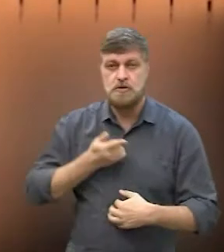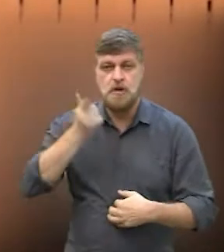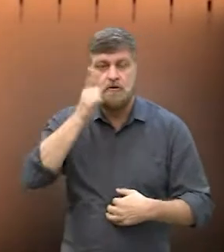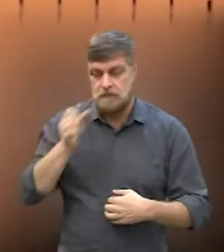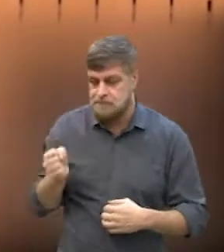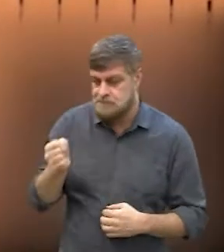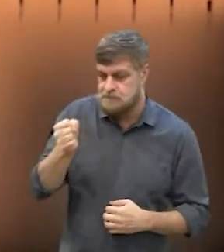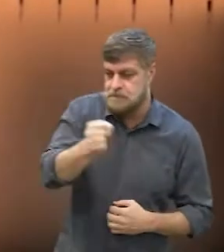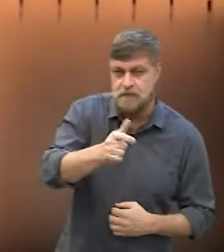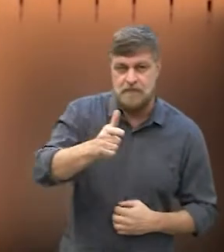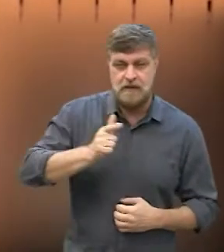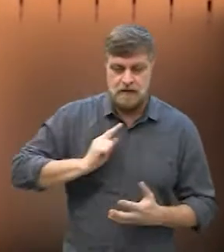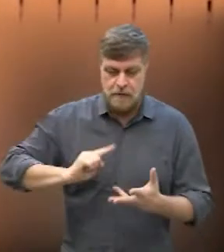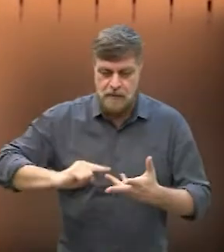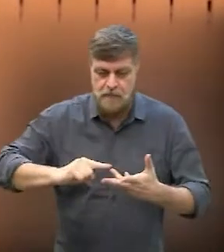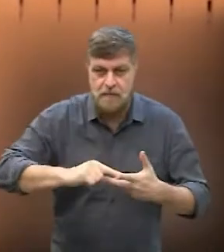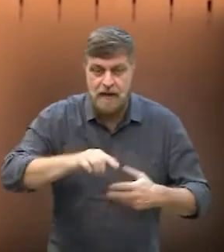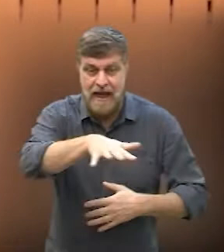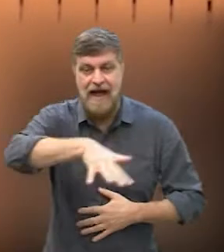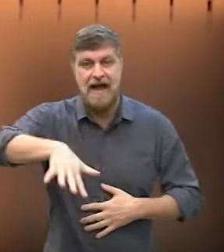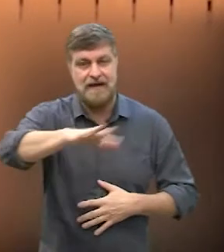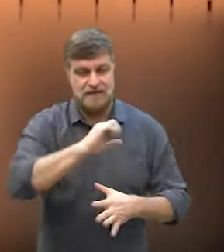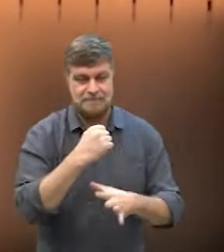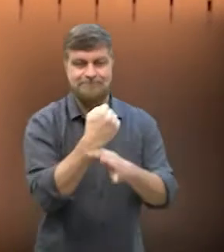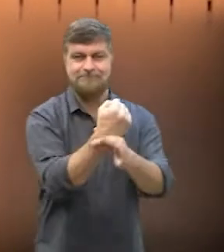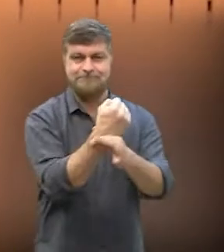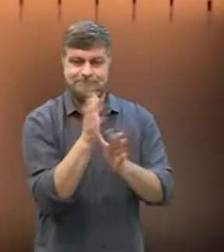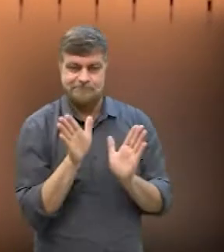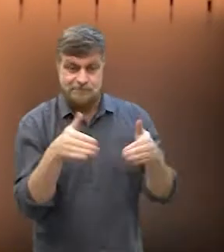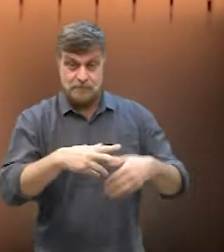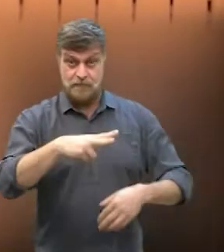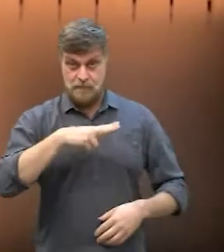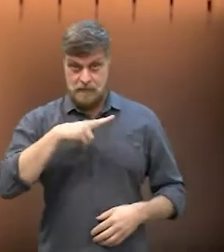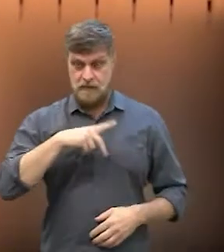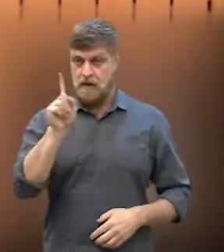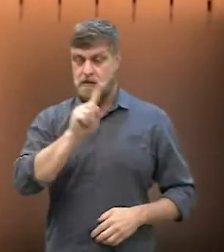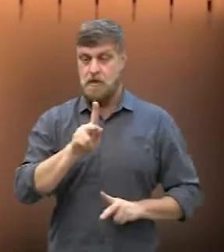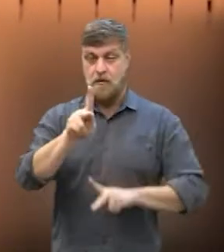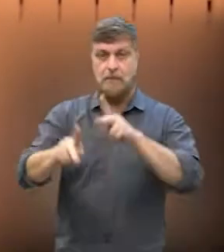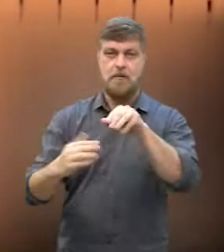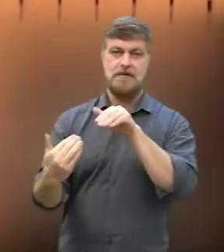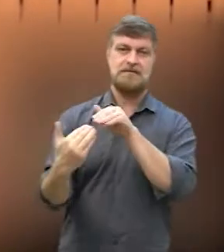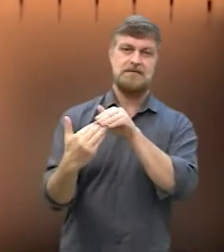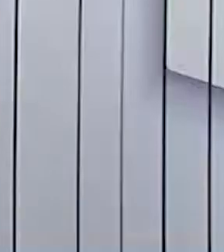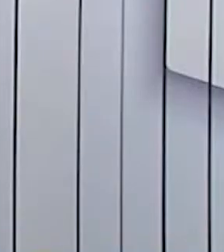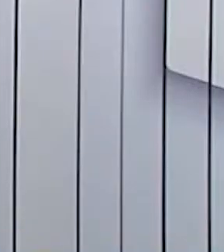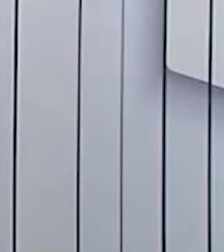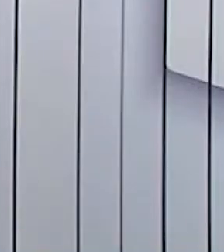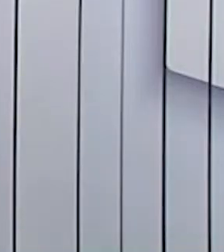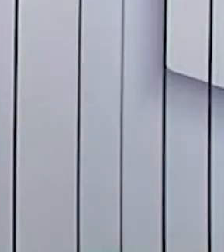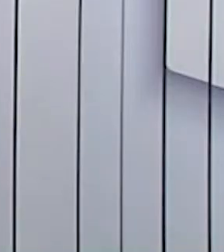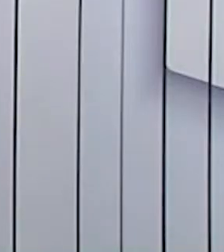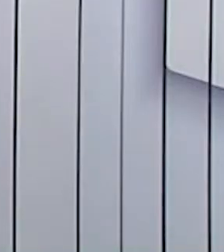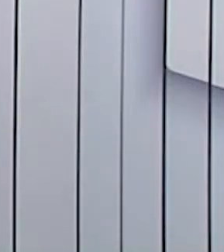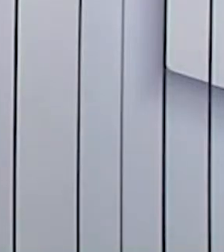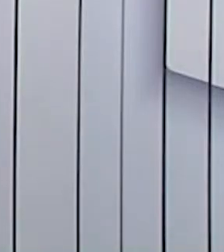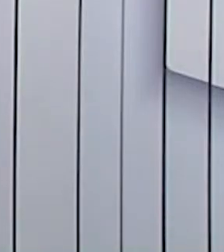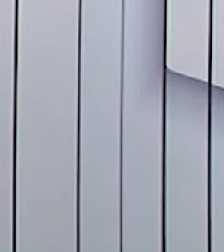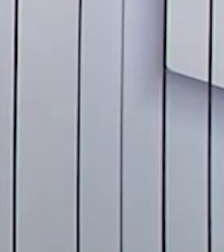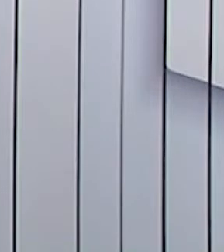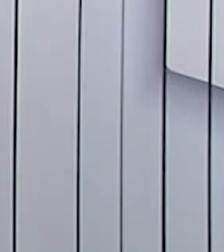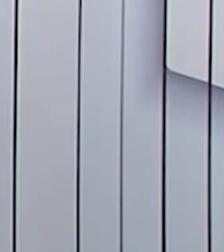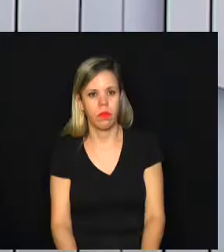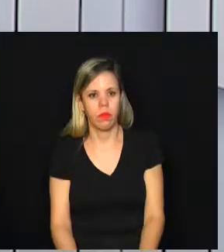conseguindo trazer aqui também uma demanda muito importante, que da segurança, e essa demanda não é minha, essa demanda é da população. A Comissão de